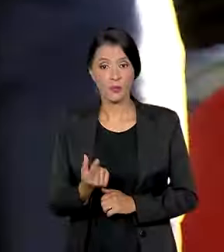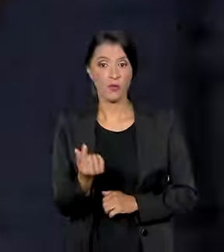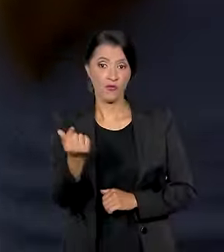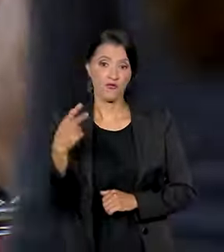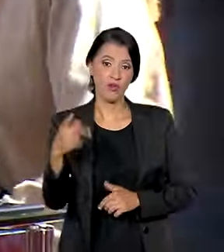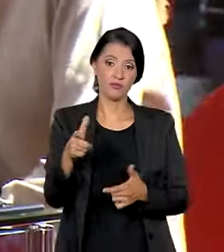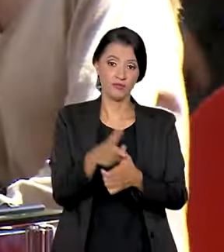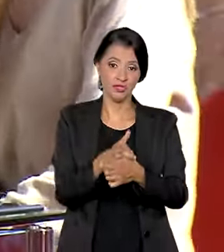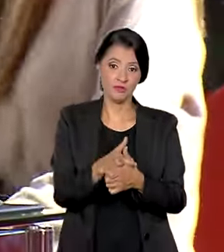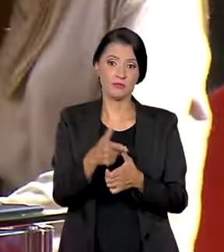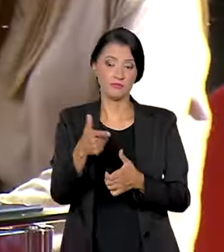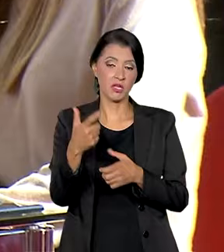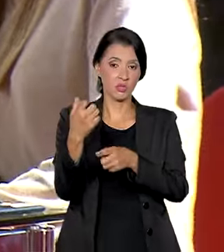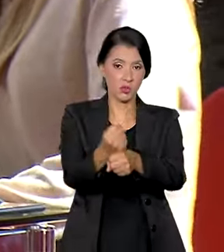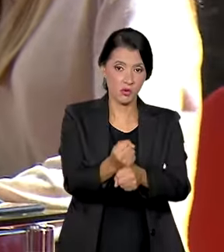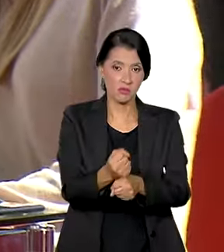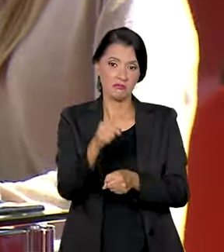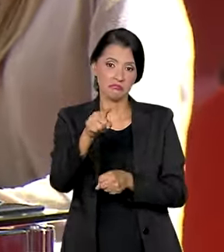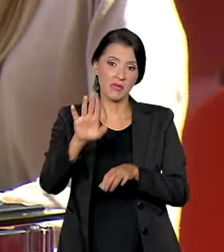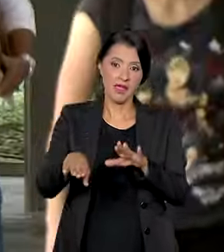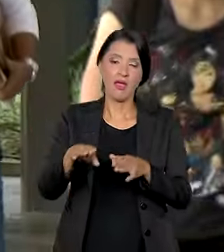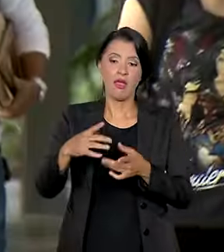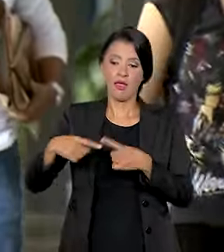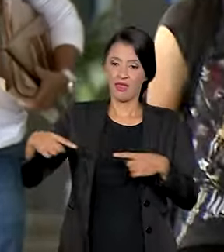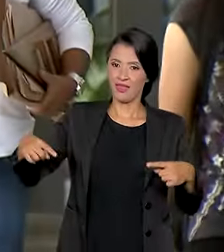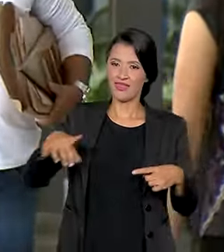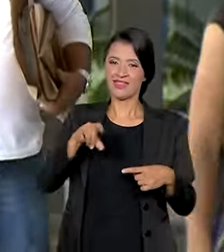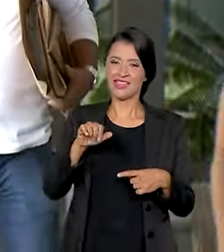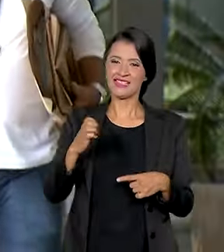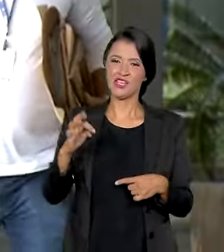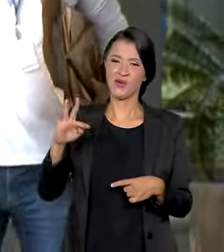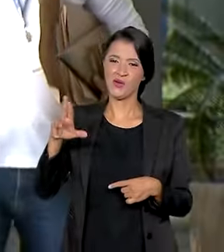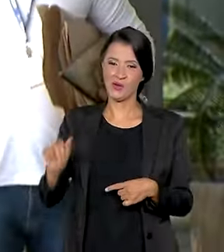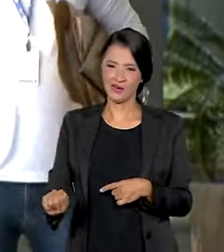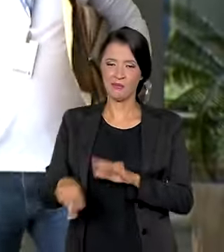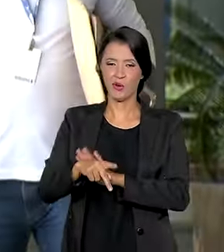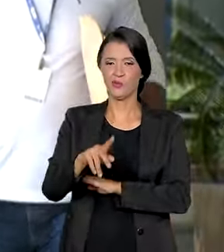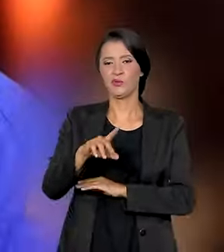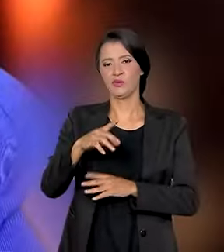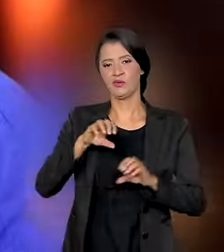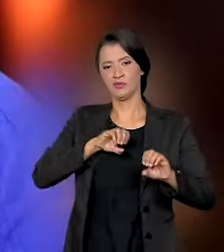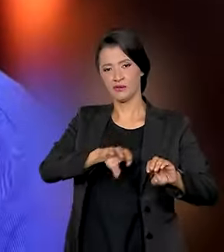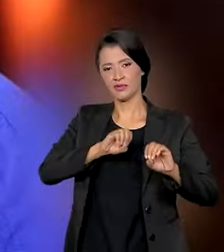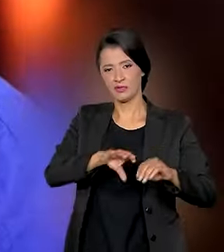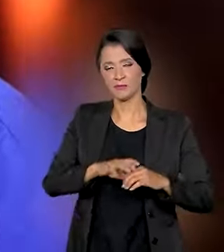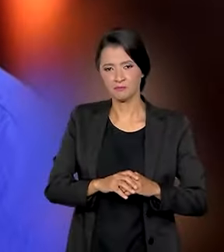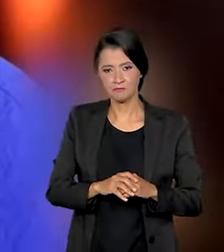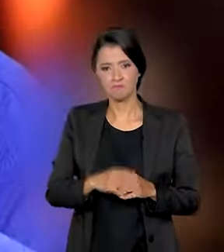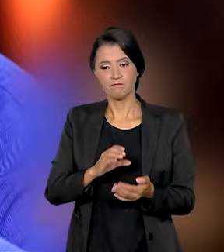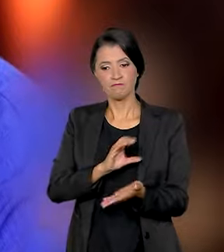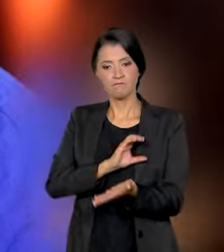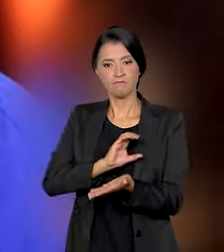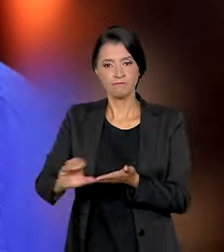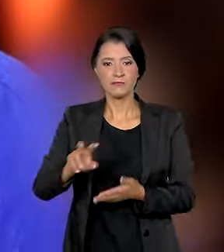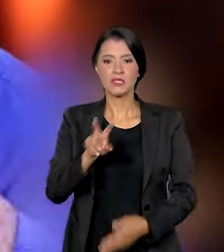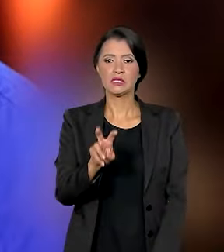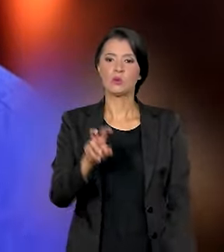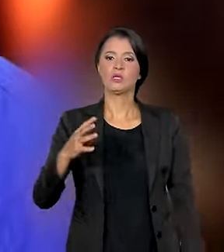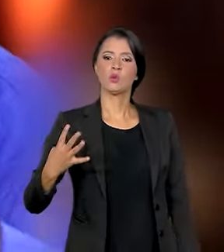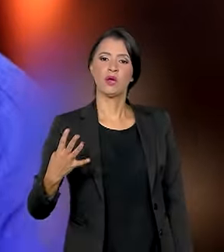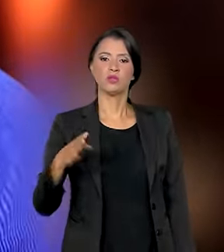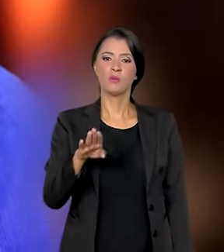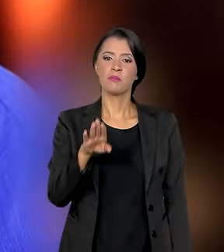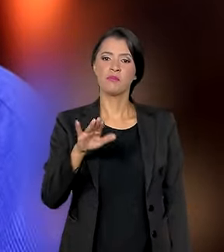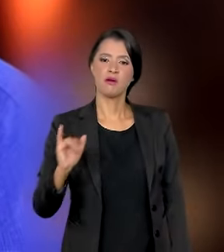no valor da dívida. Uma espécie de desenrola da educação. Nós estamos colocando 54